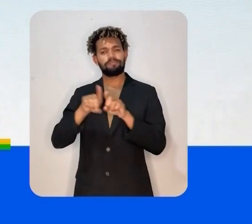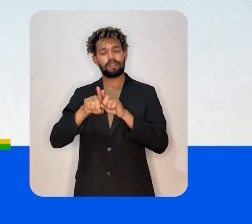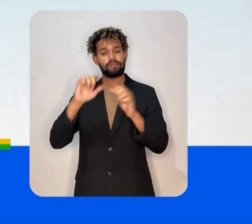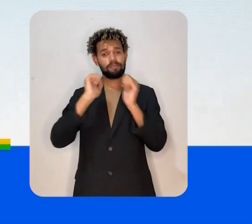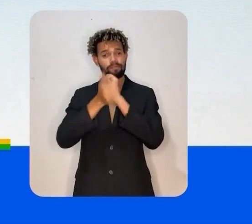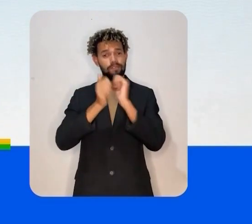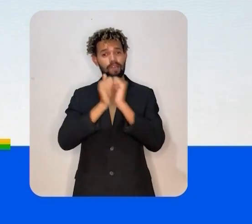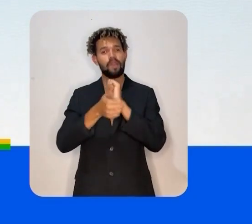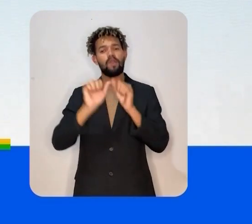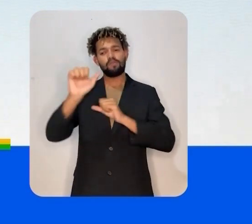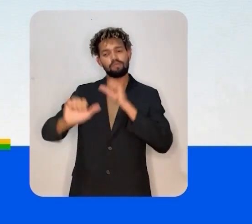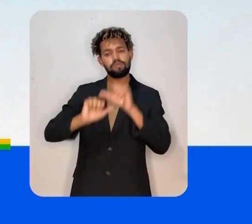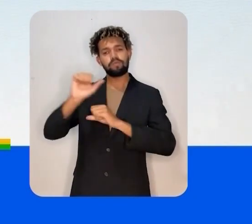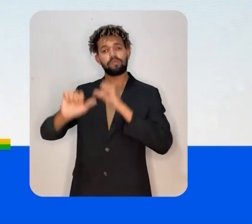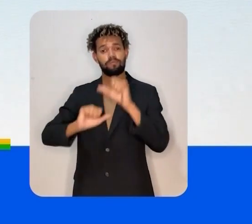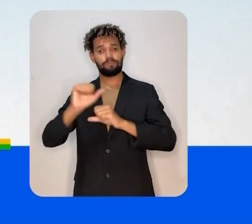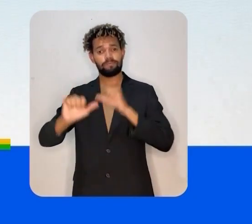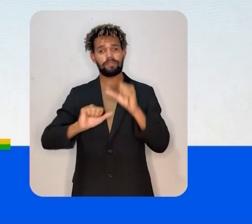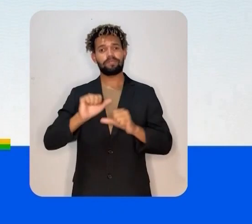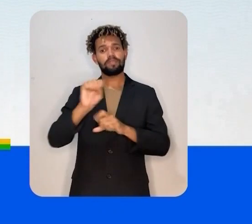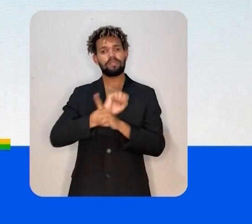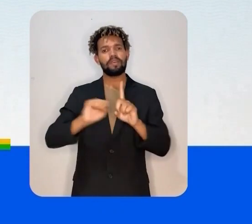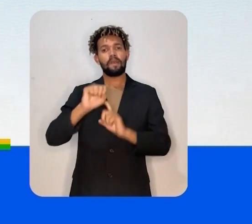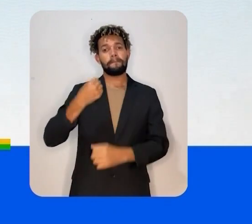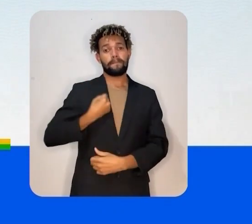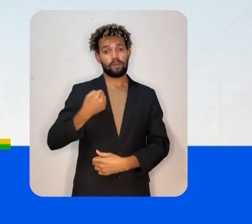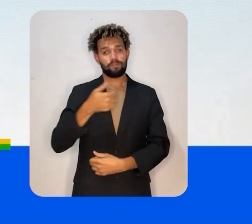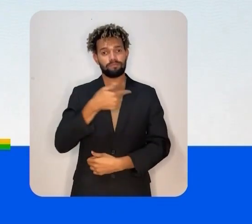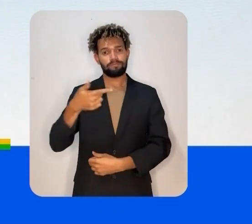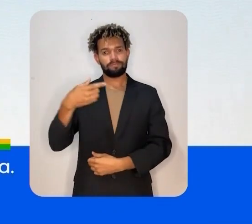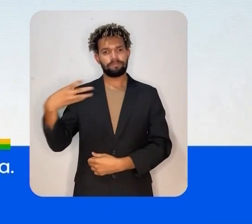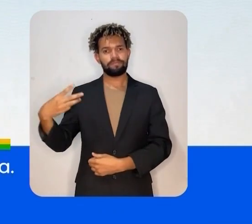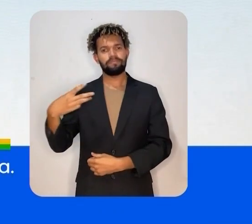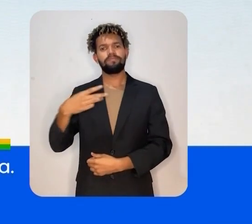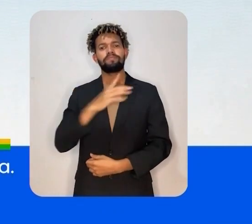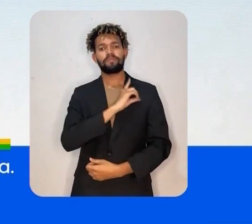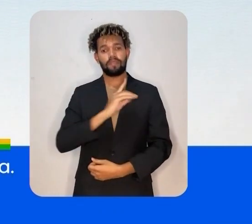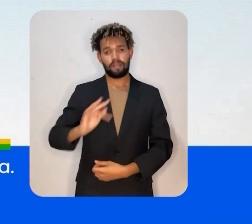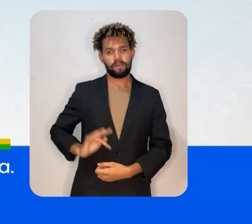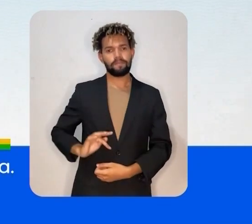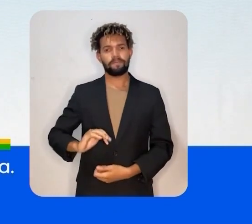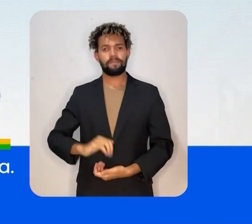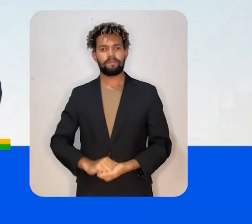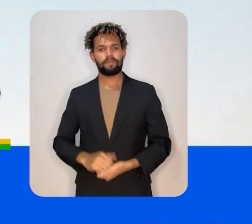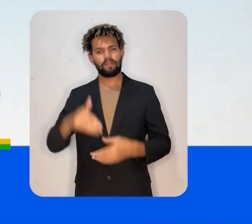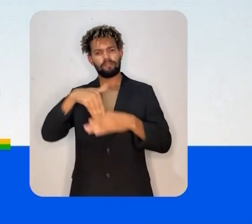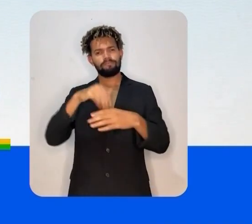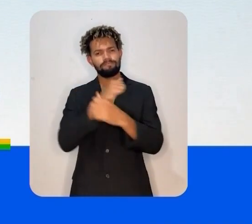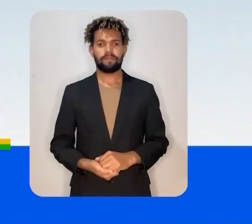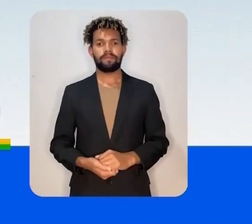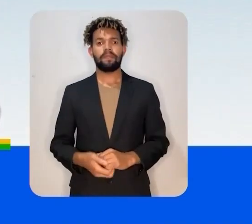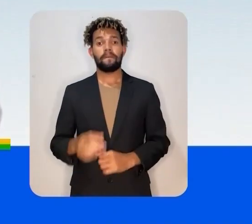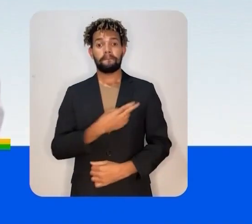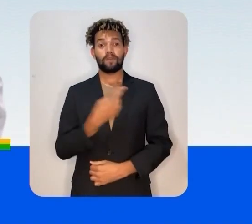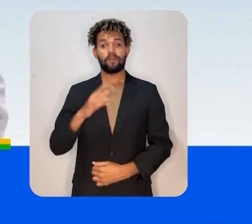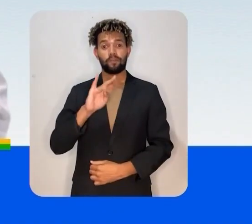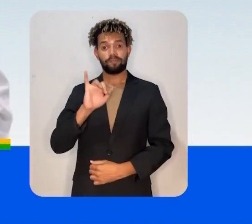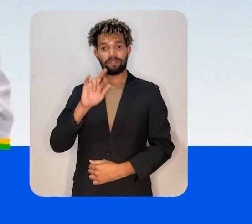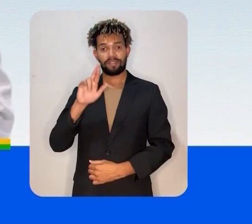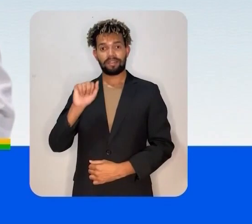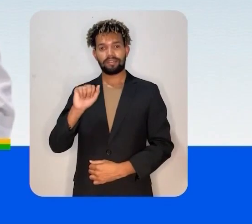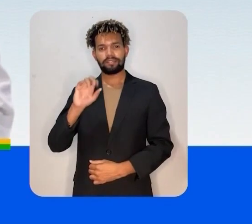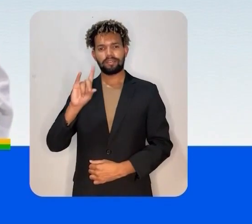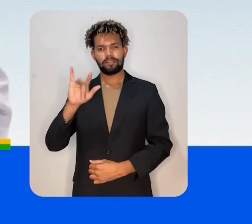esporte como uma transformação social. Meu número é 2223. Para deputado federal, Raimundo Viana, forte abraço. Terezinha